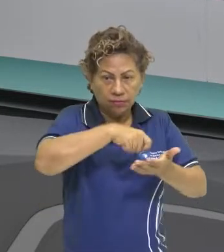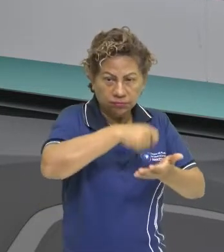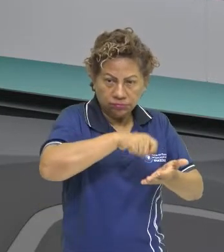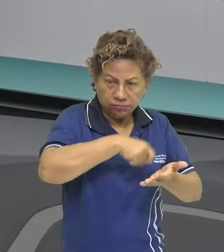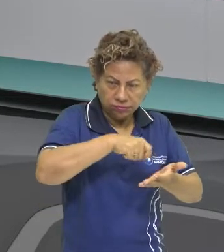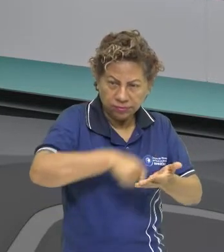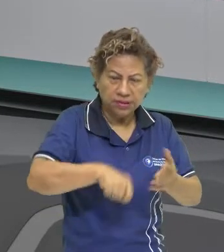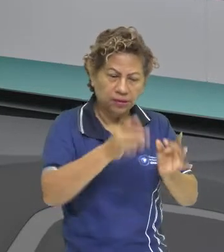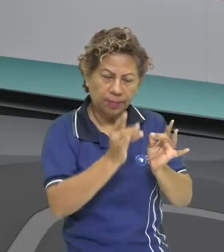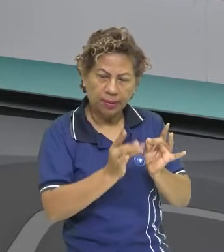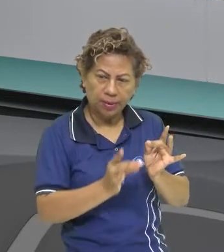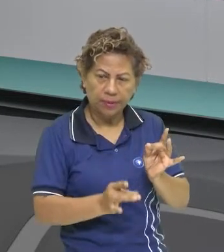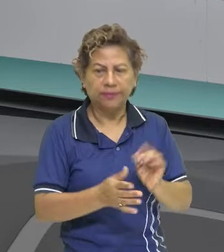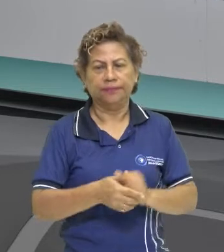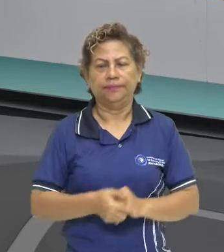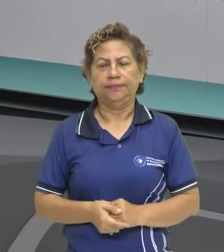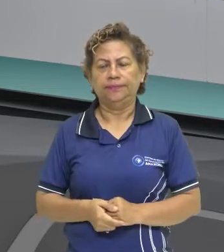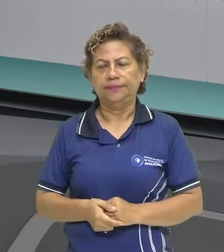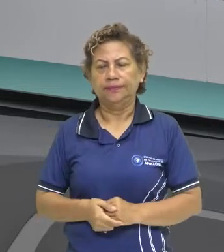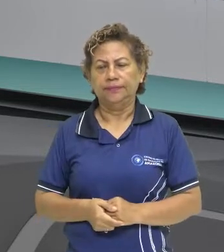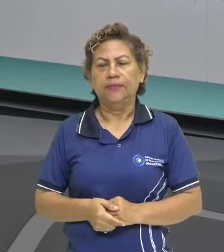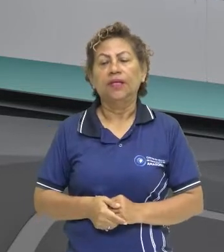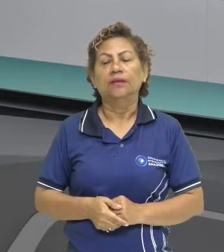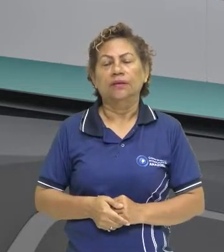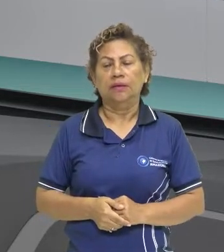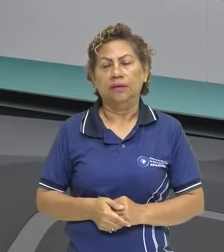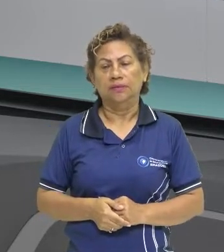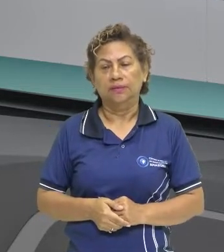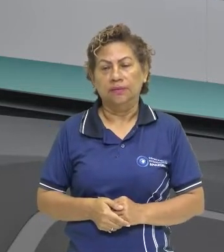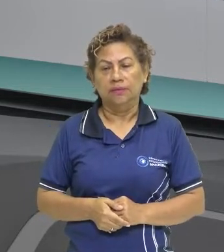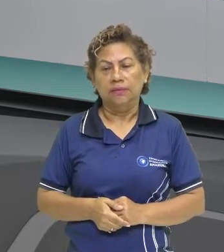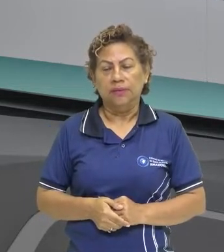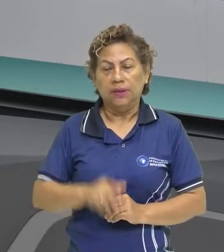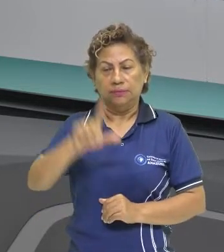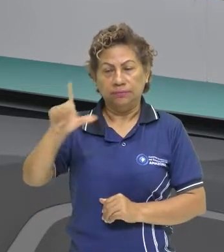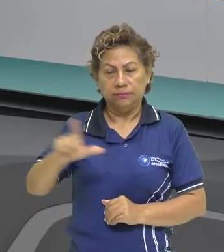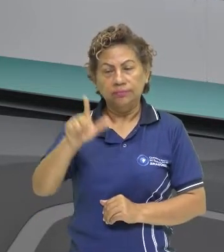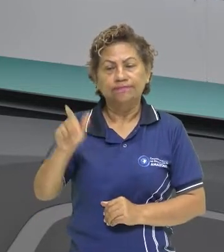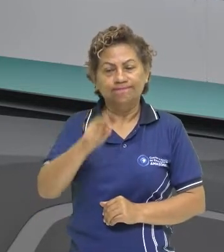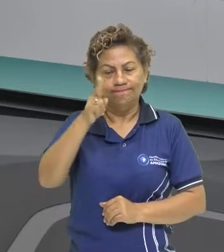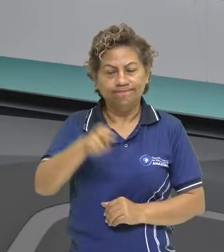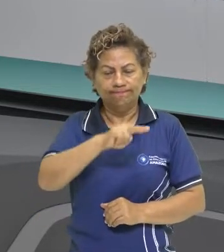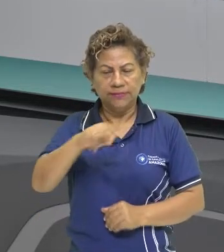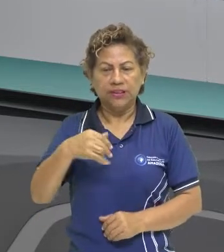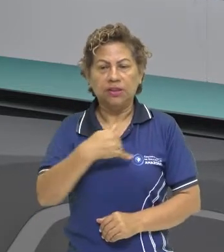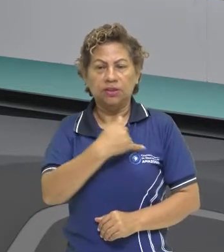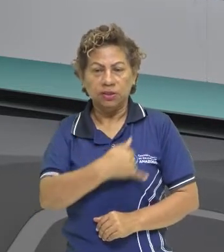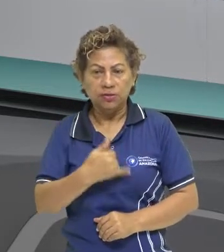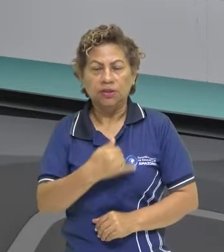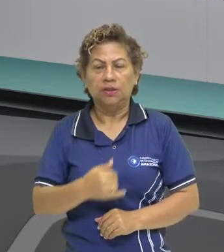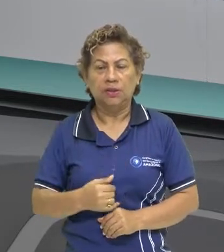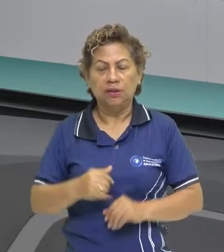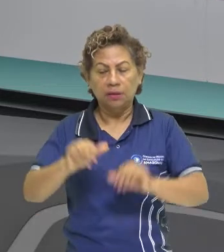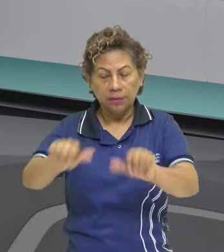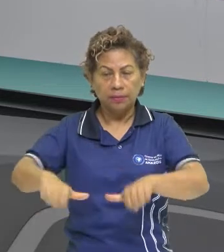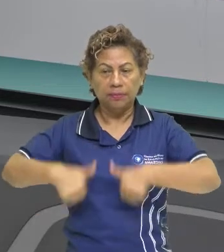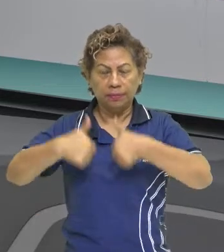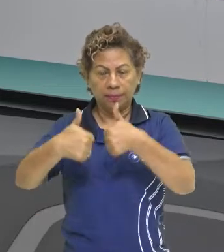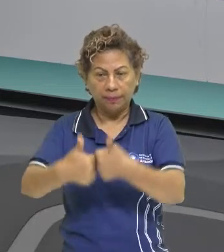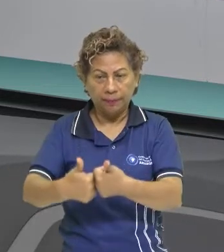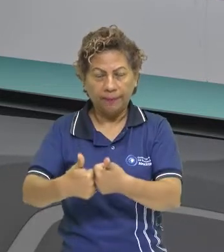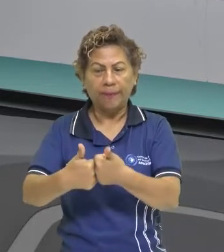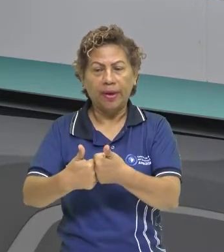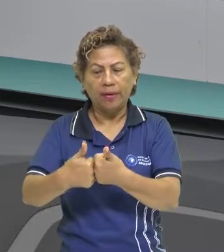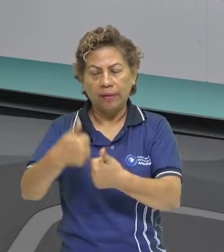aí esses detalhes. Então, literatura jesuítica possui melhor qualidade estética do que a literatura produzida,